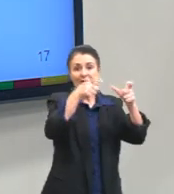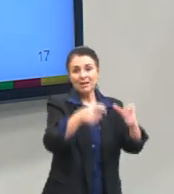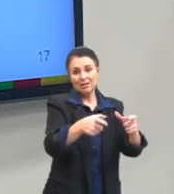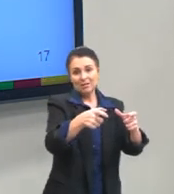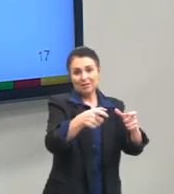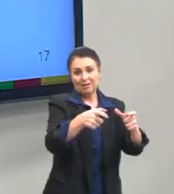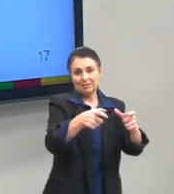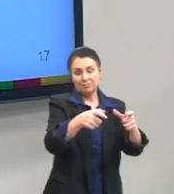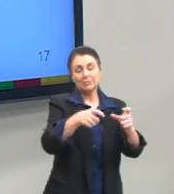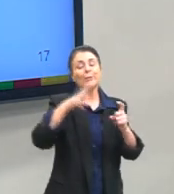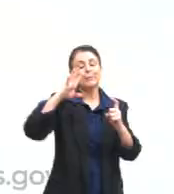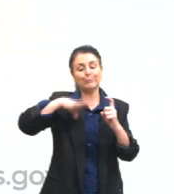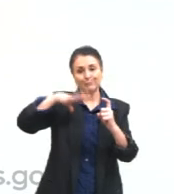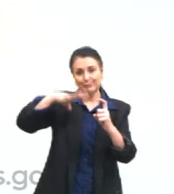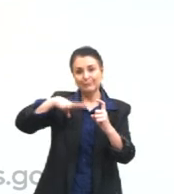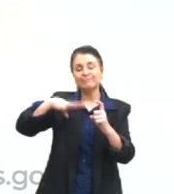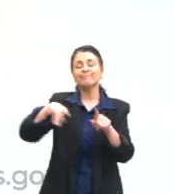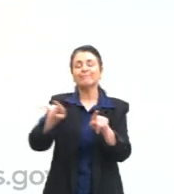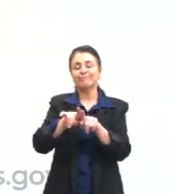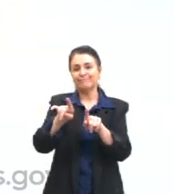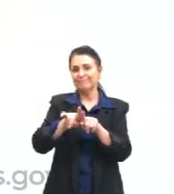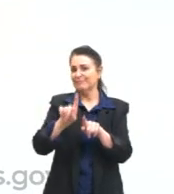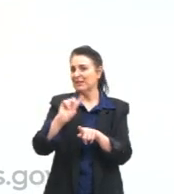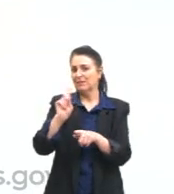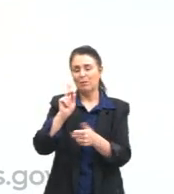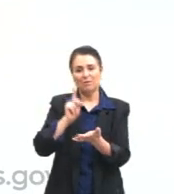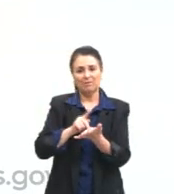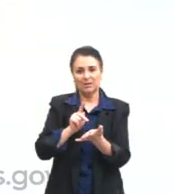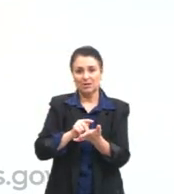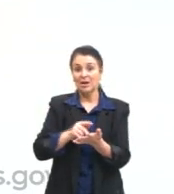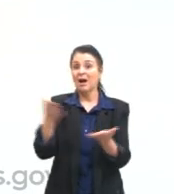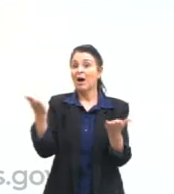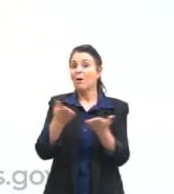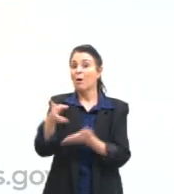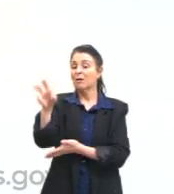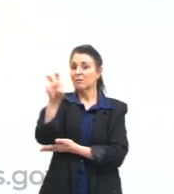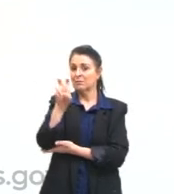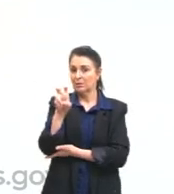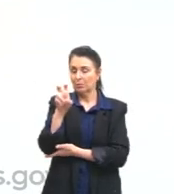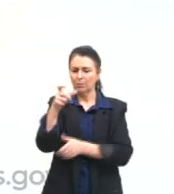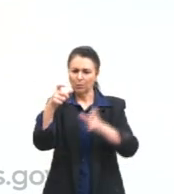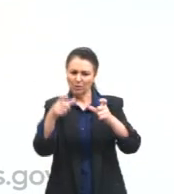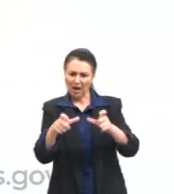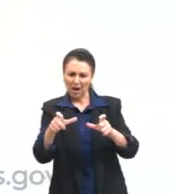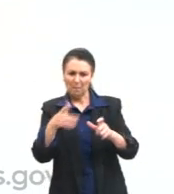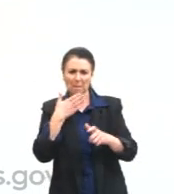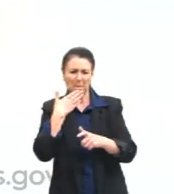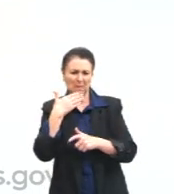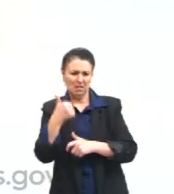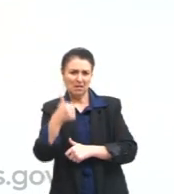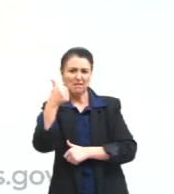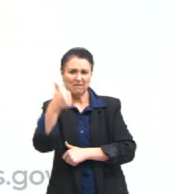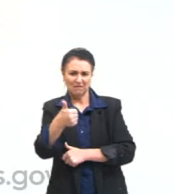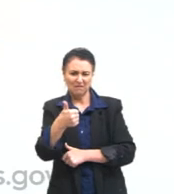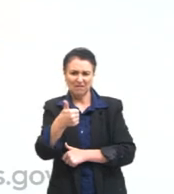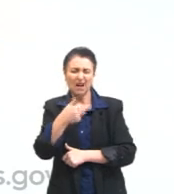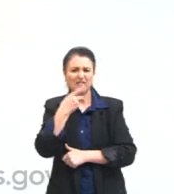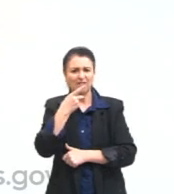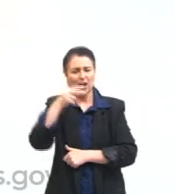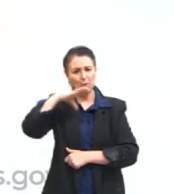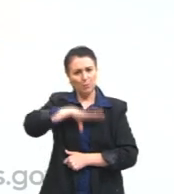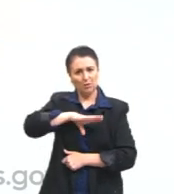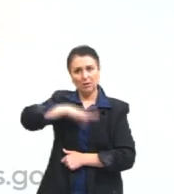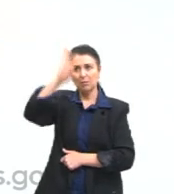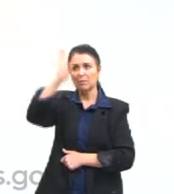mito também cai por terra. Mito 5. O lugar onde melhor se fala português no Brasil é o Maranhão.